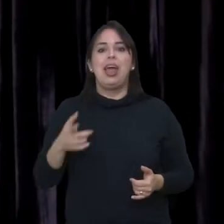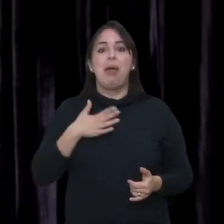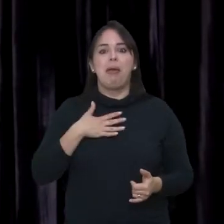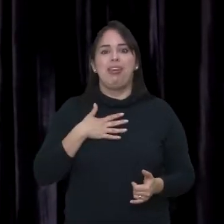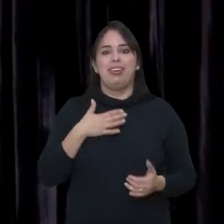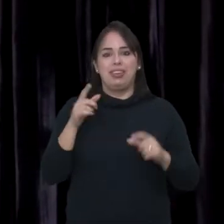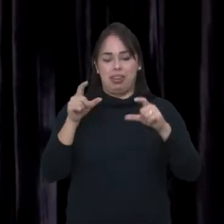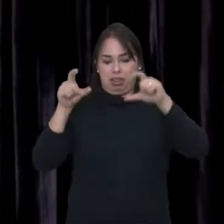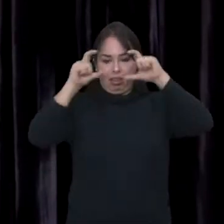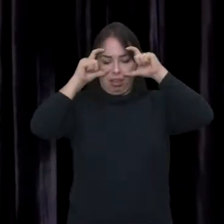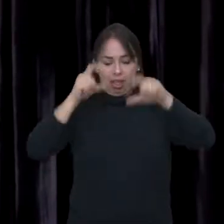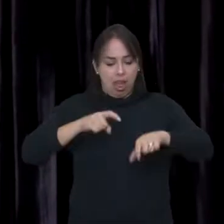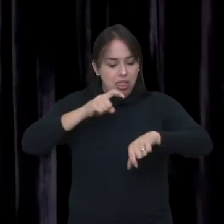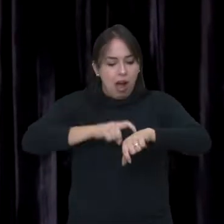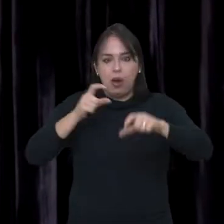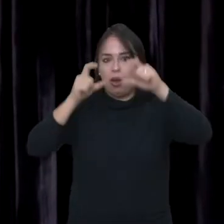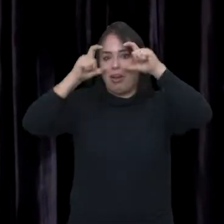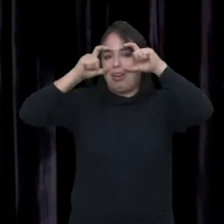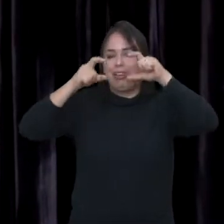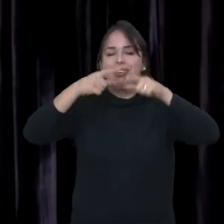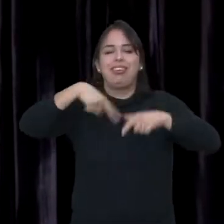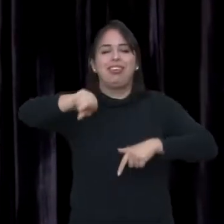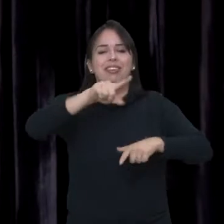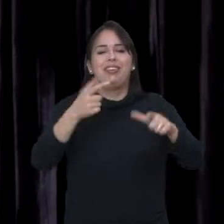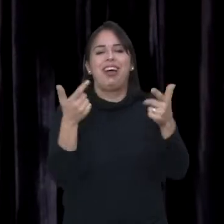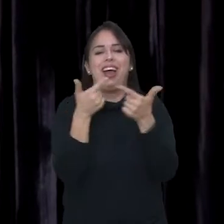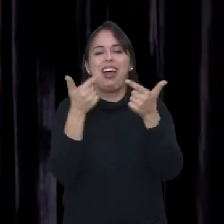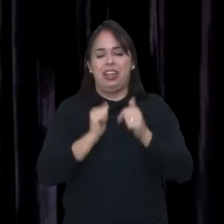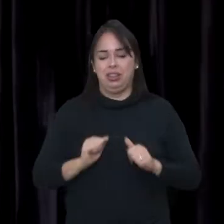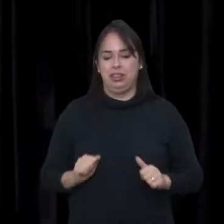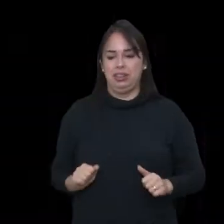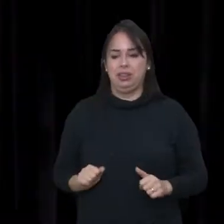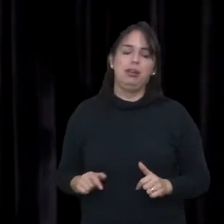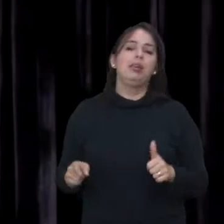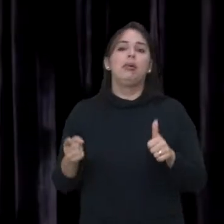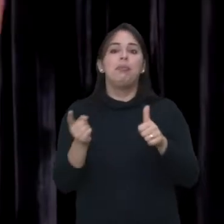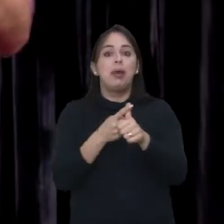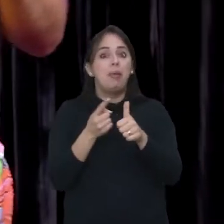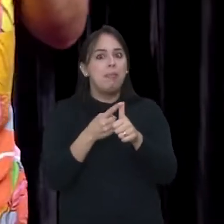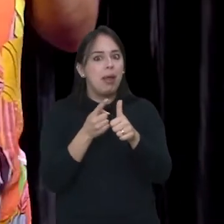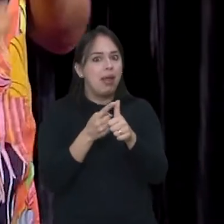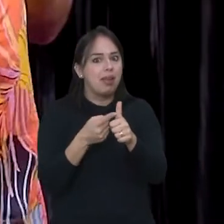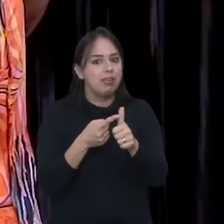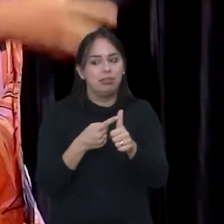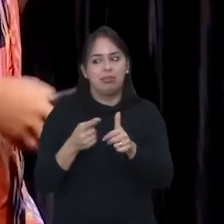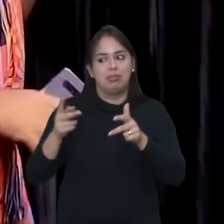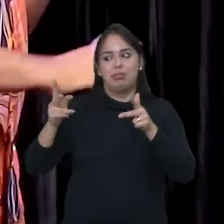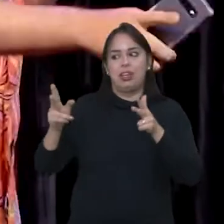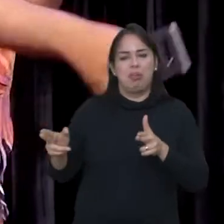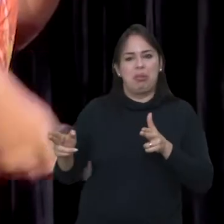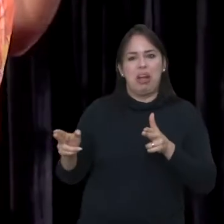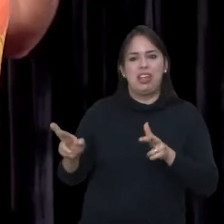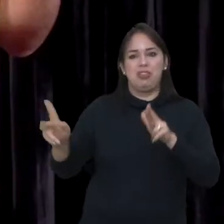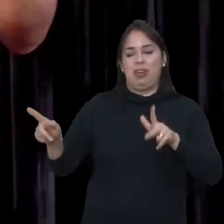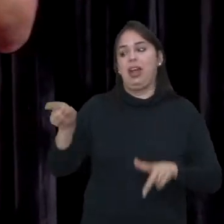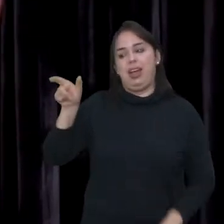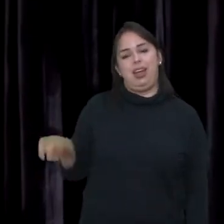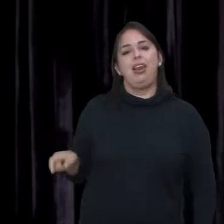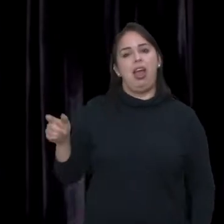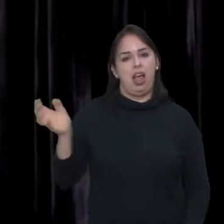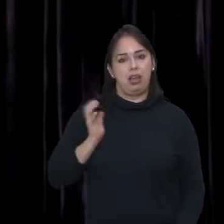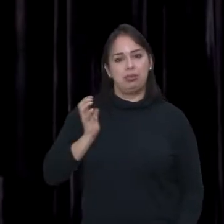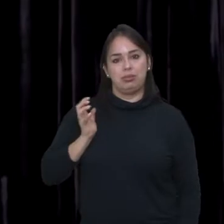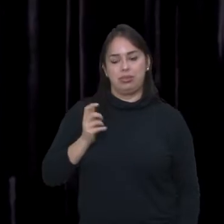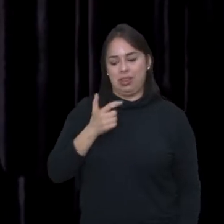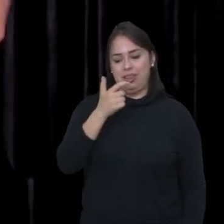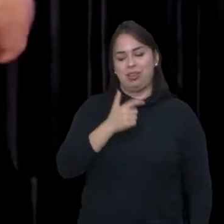Eu tenho raiva que essa é uma das minhas melhores piadas do texto. É o colocar o óculos. Todo mundo ri. Primeiro. Primeiro motivo que eu não tenho nada a ver com o Thiago Abravanel